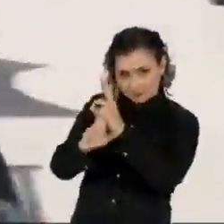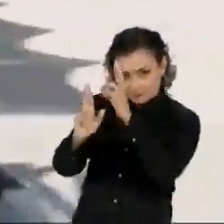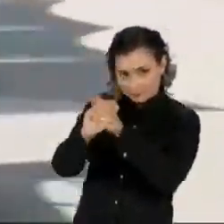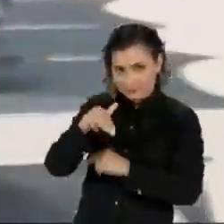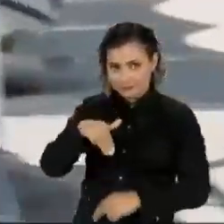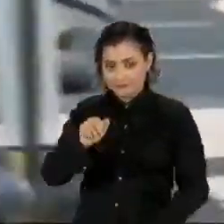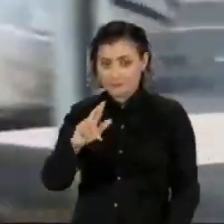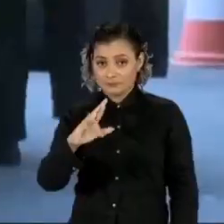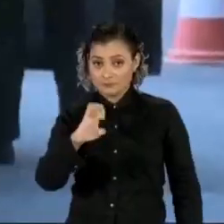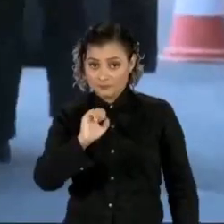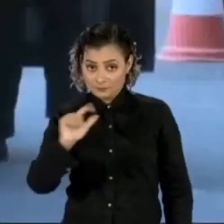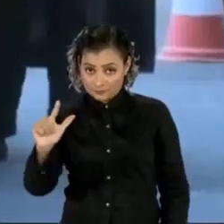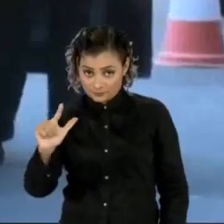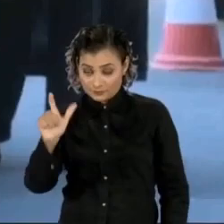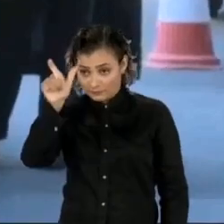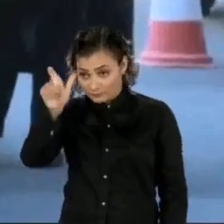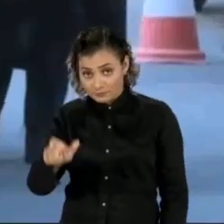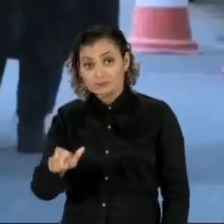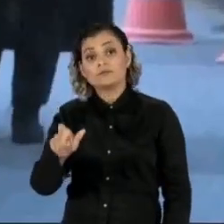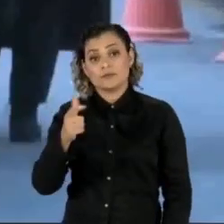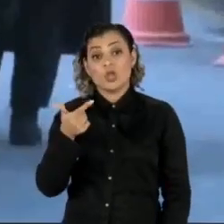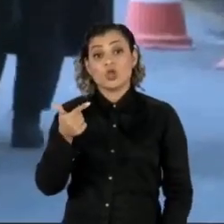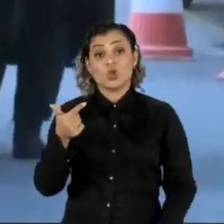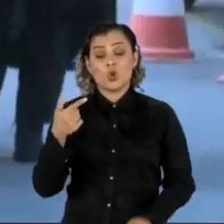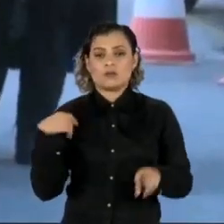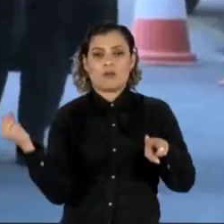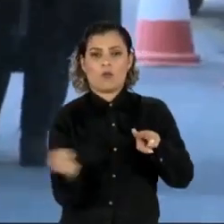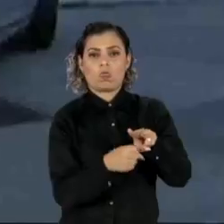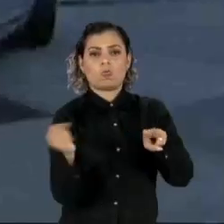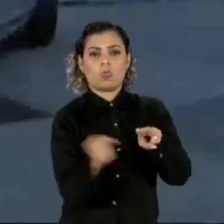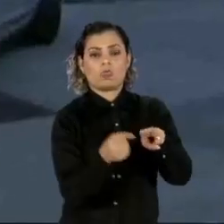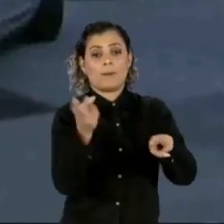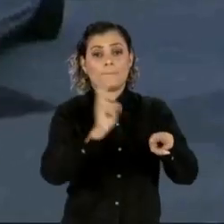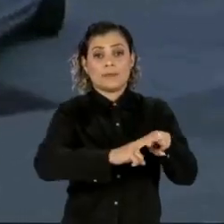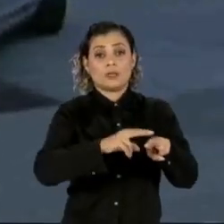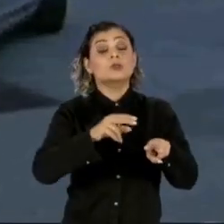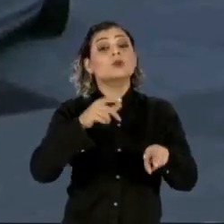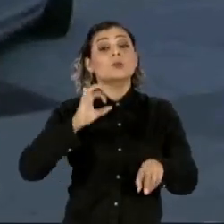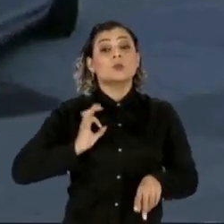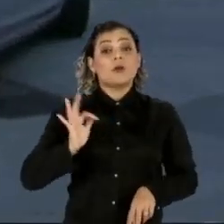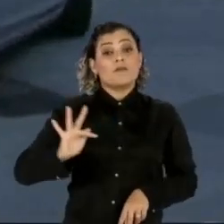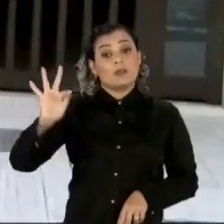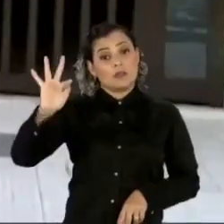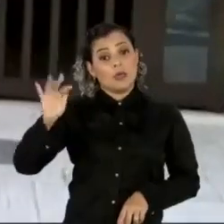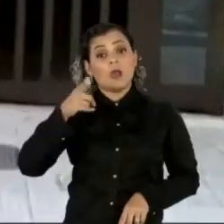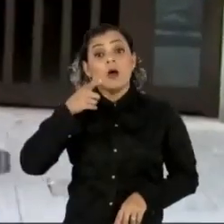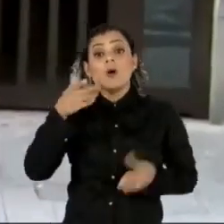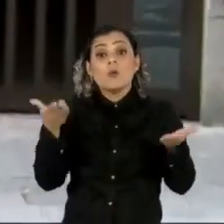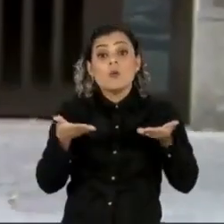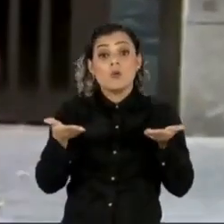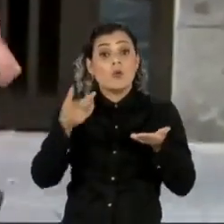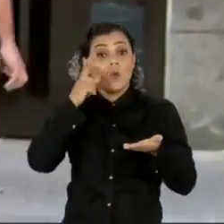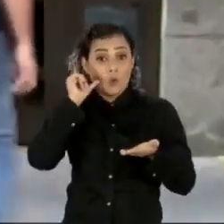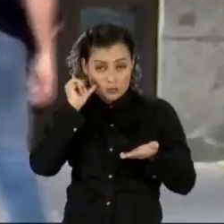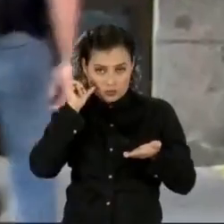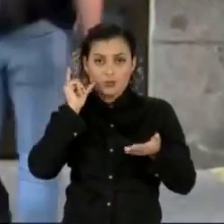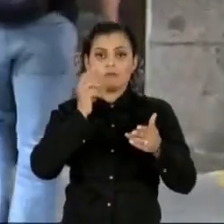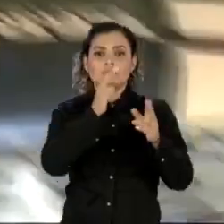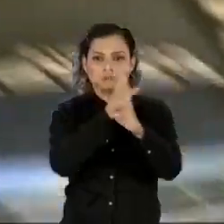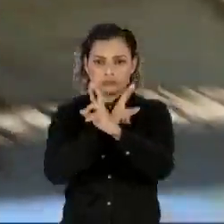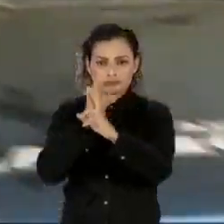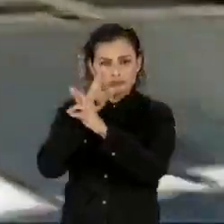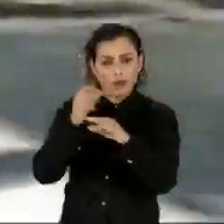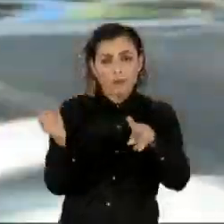Marcial Pereira de Souza, foi um dos 12 presos na operação da Polícia Federal nesta quarta-feira. Como os demais, ele